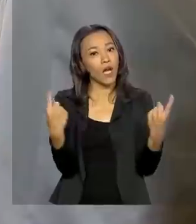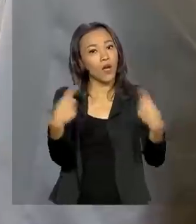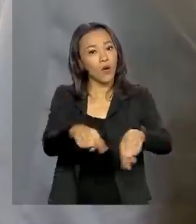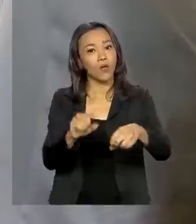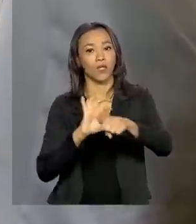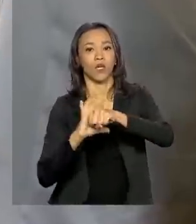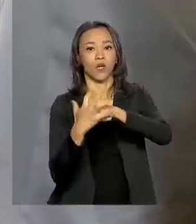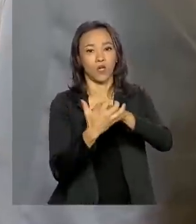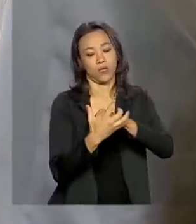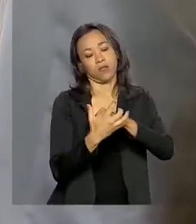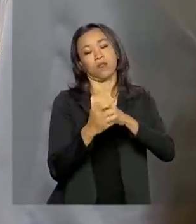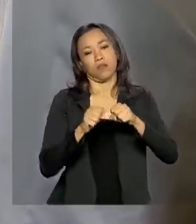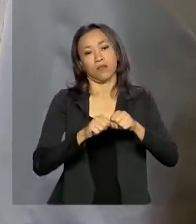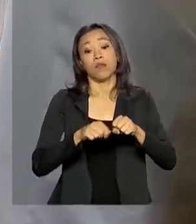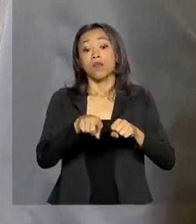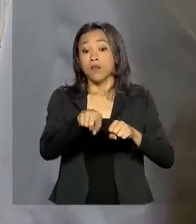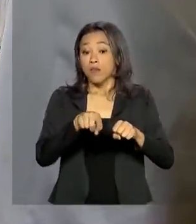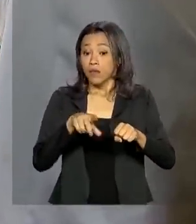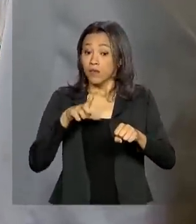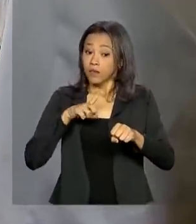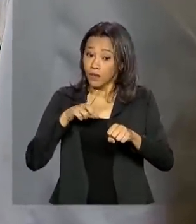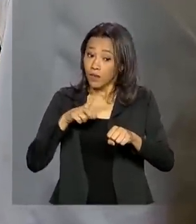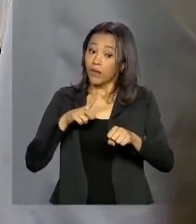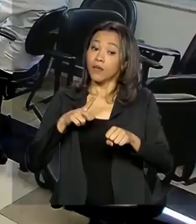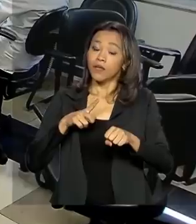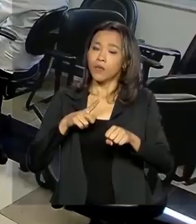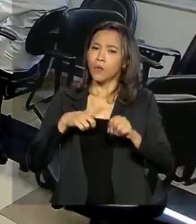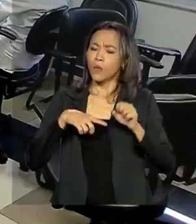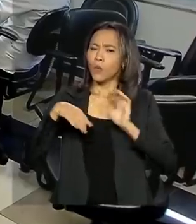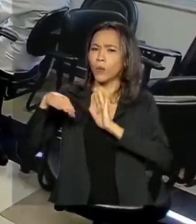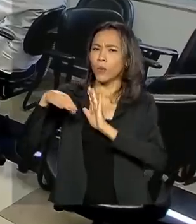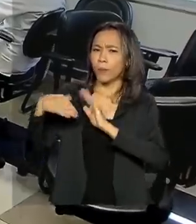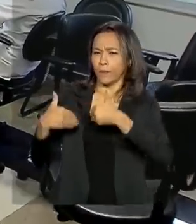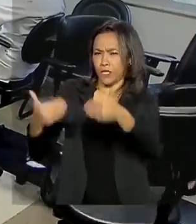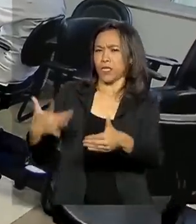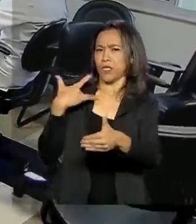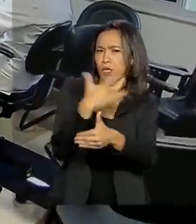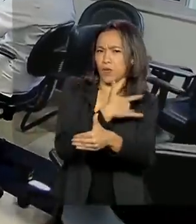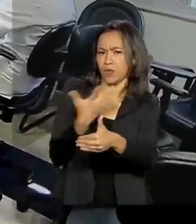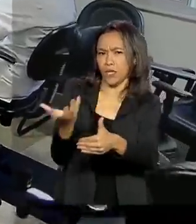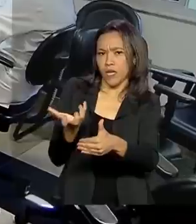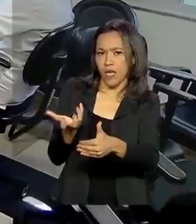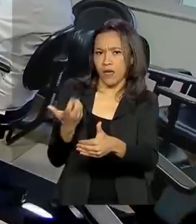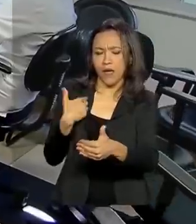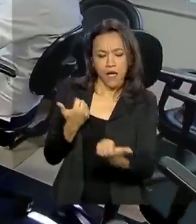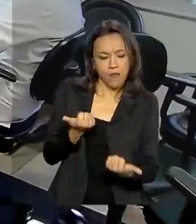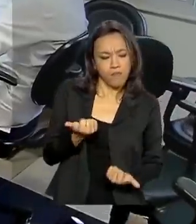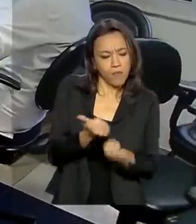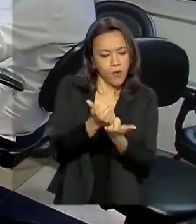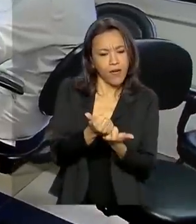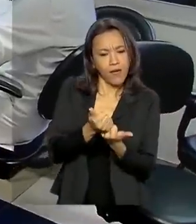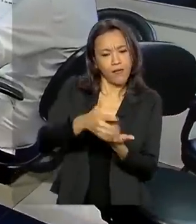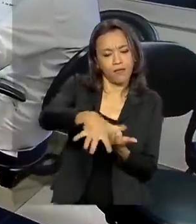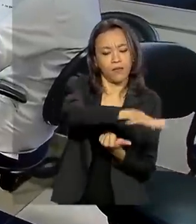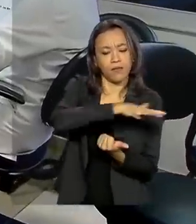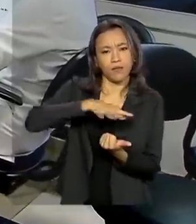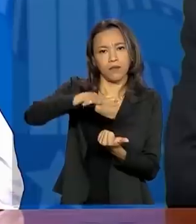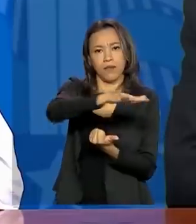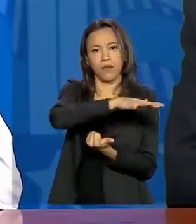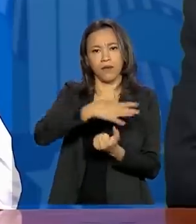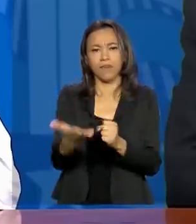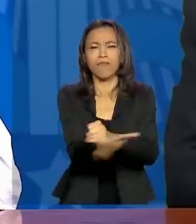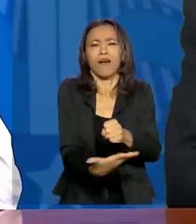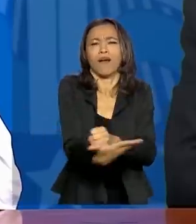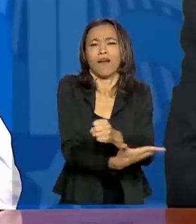Por meio da ação O Brasil Conta Comigo, o Ministério da Saúde quer reforçar a atenção primária à saúde do SUS.